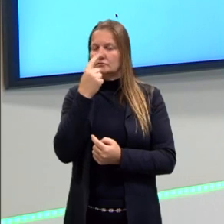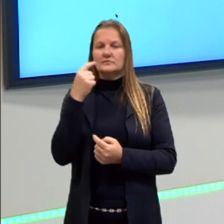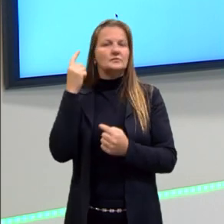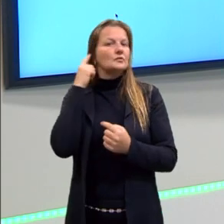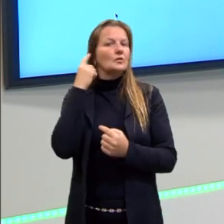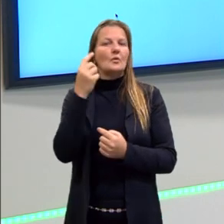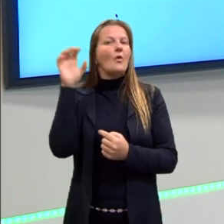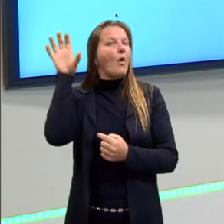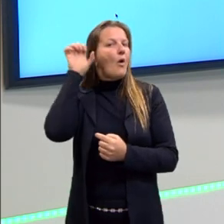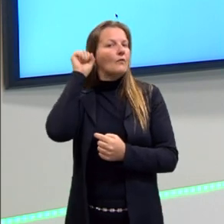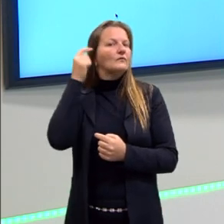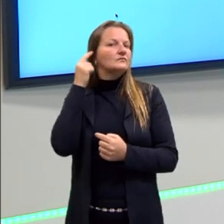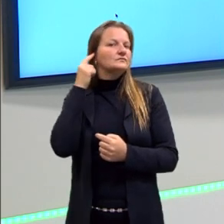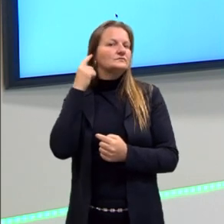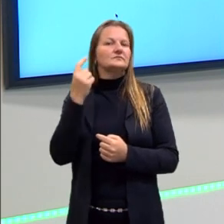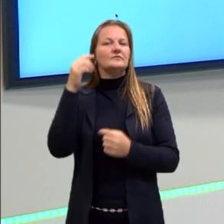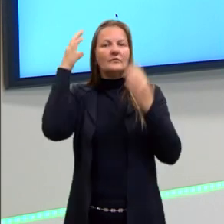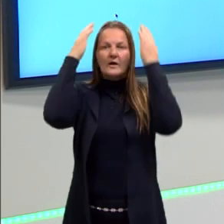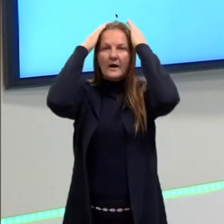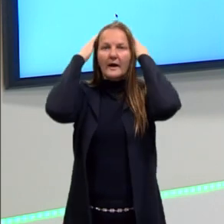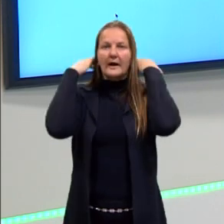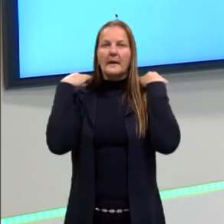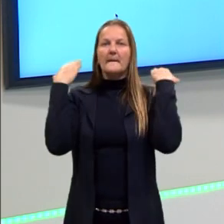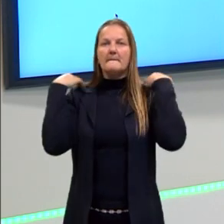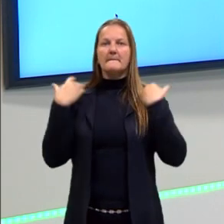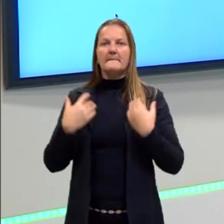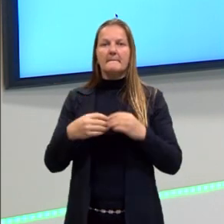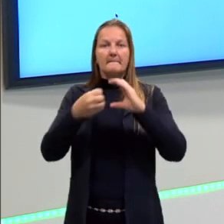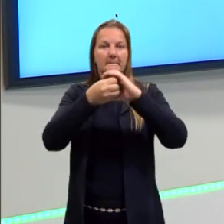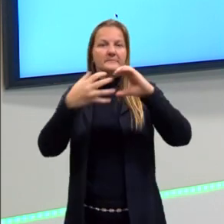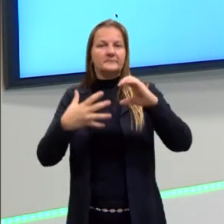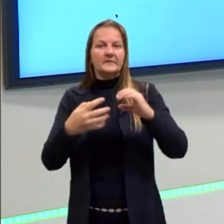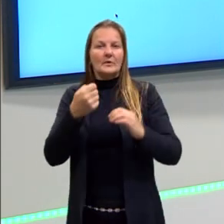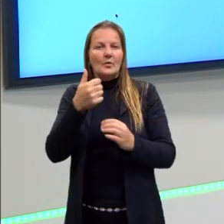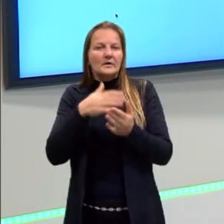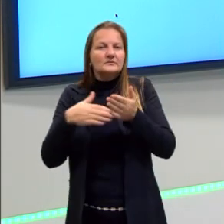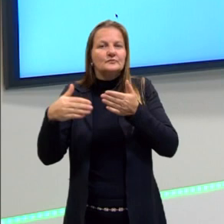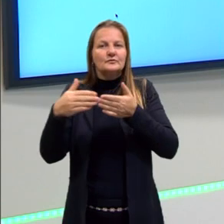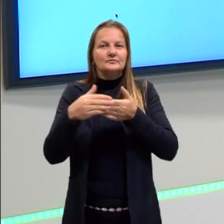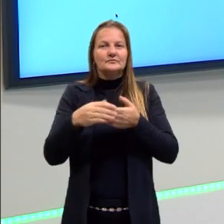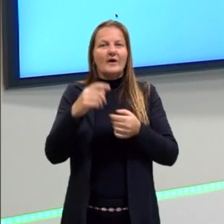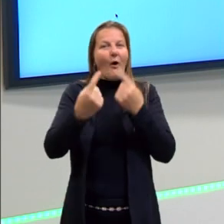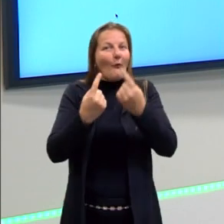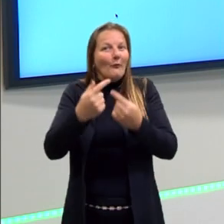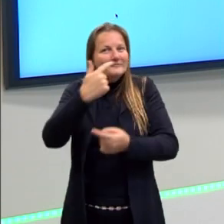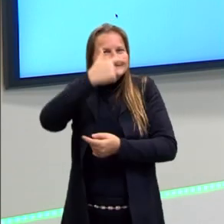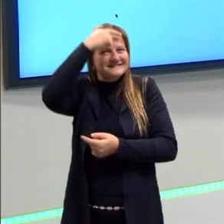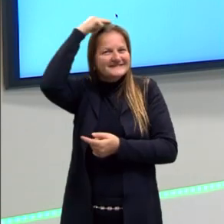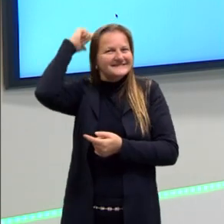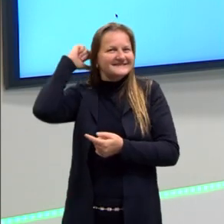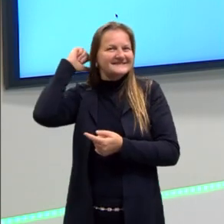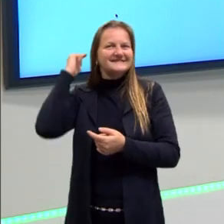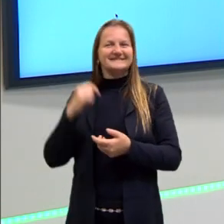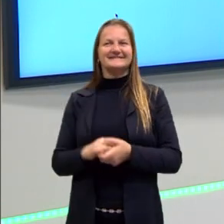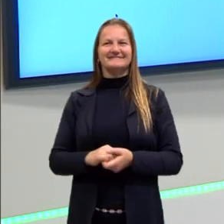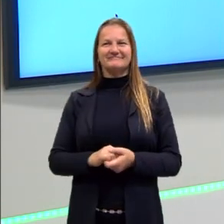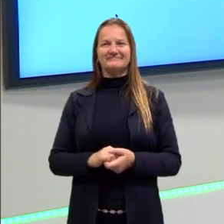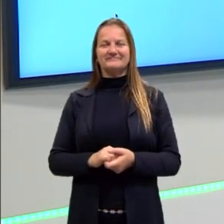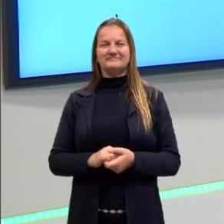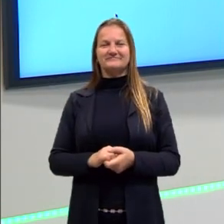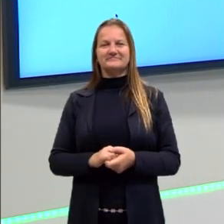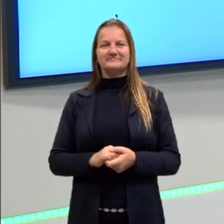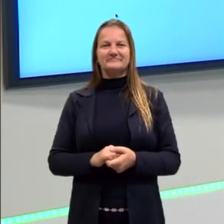orelhas, cabelos na parte da cabeça. A maior parte das pessoas, né, alguns são carecas, mas era para ter cabelo ali, sim.